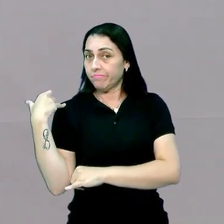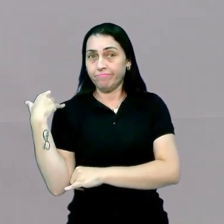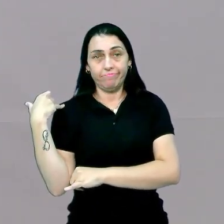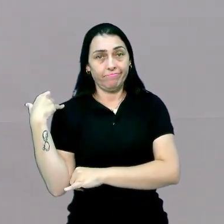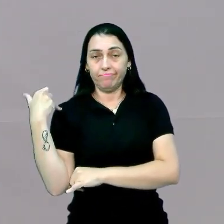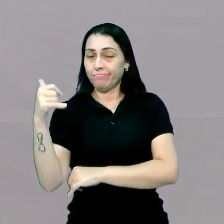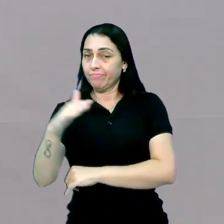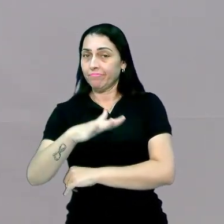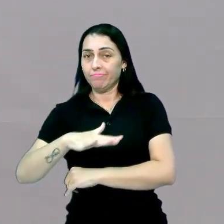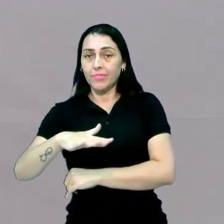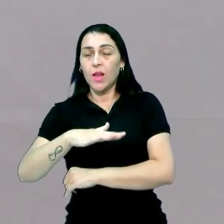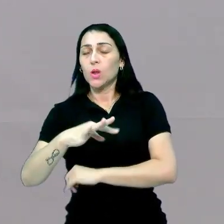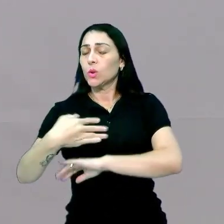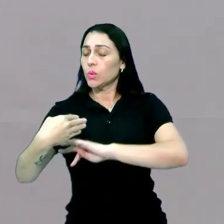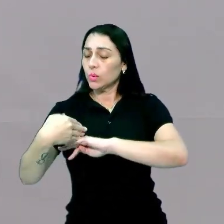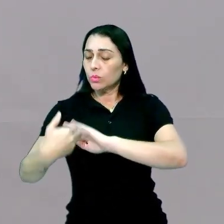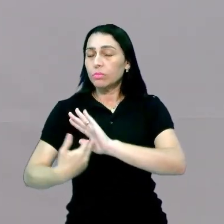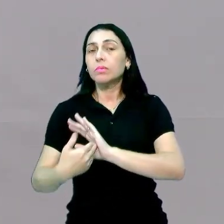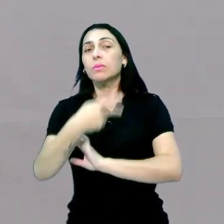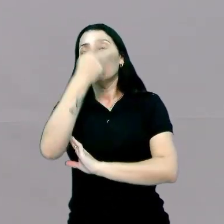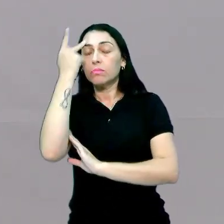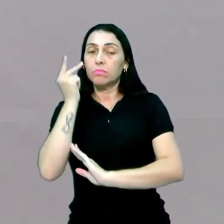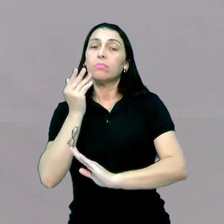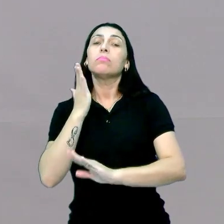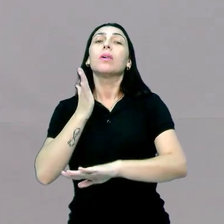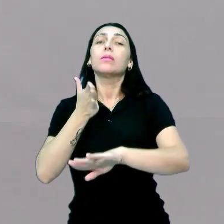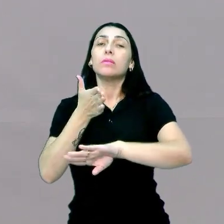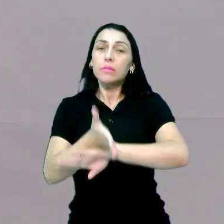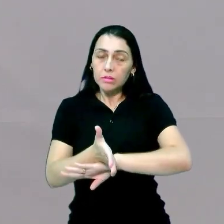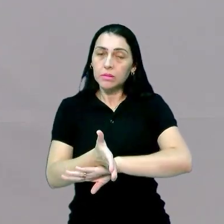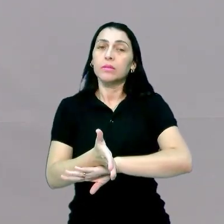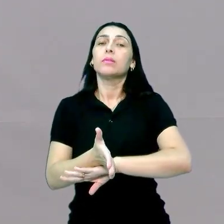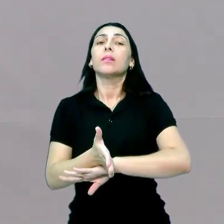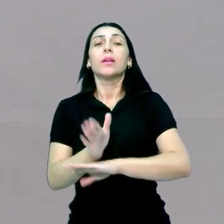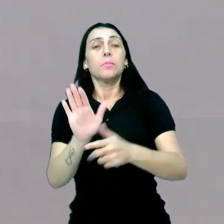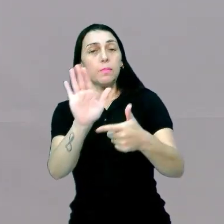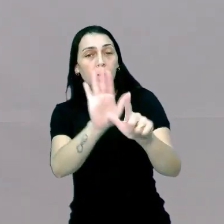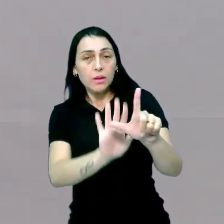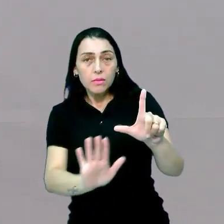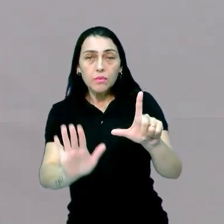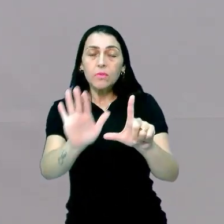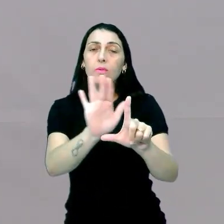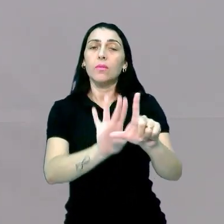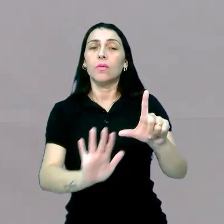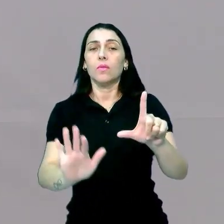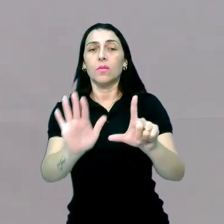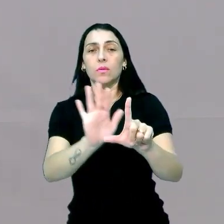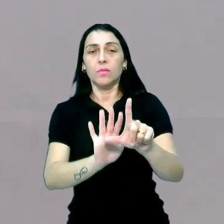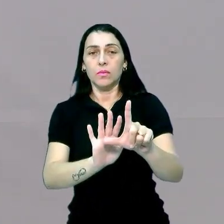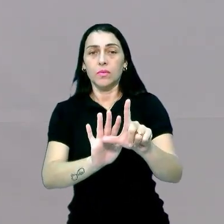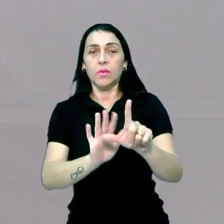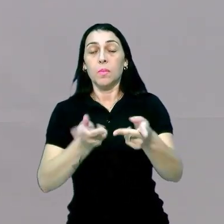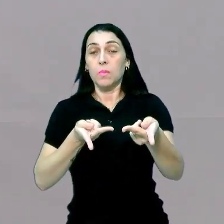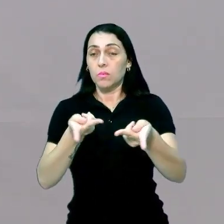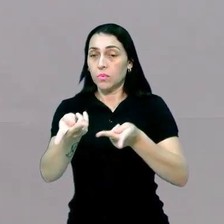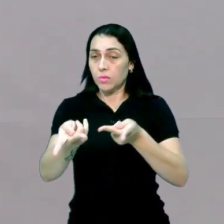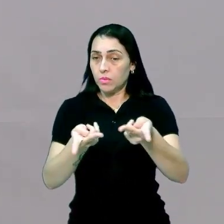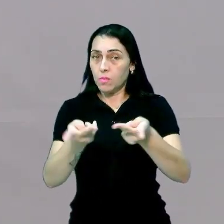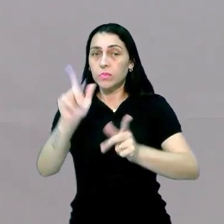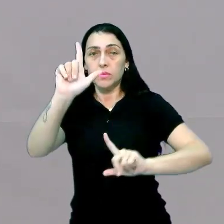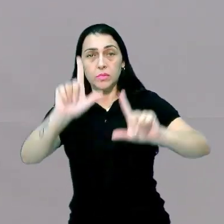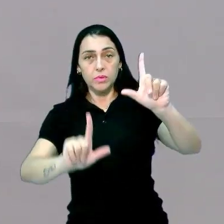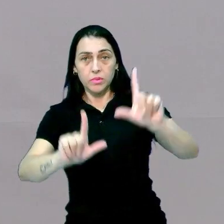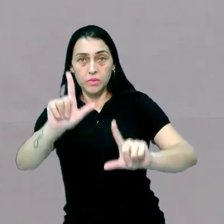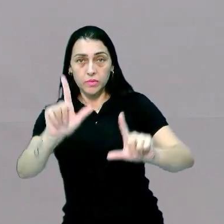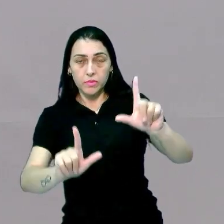idade de público, todas as pessoas acessam todos os tipos de plataformas, de programações da